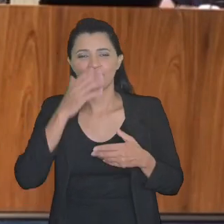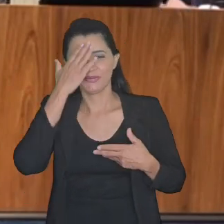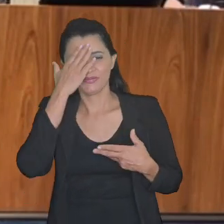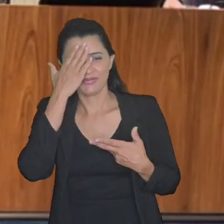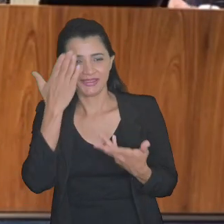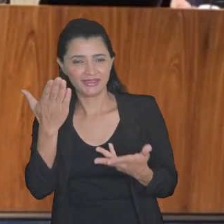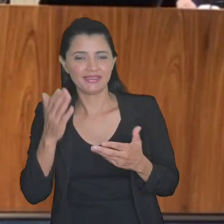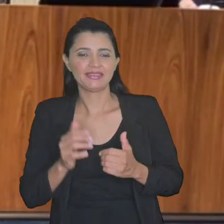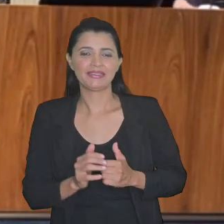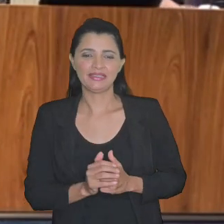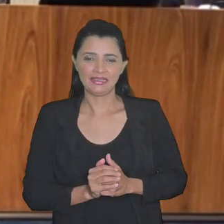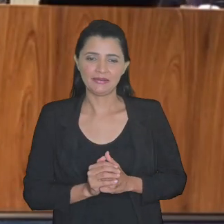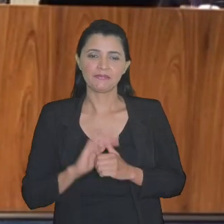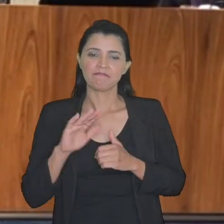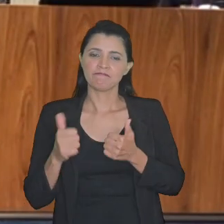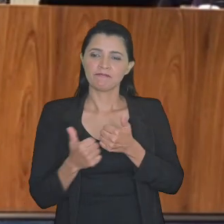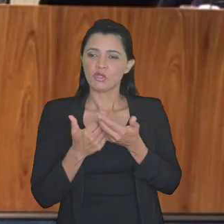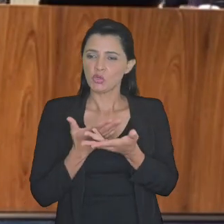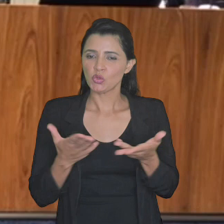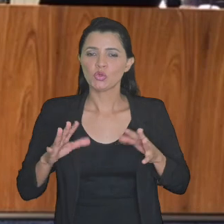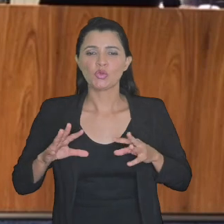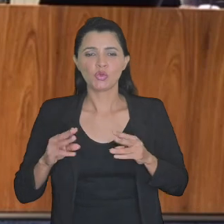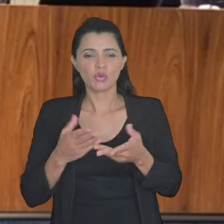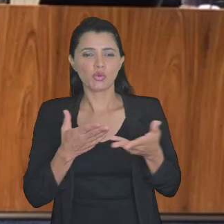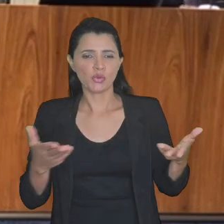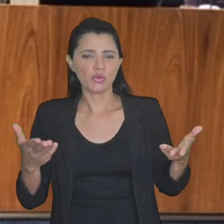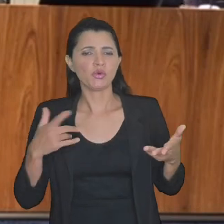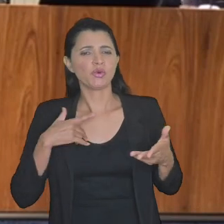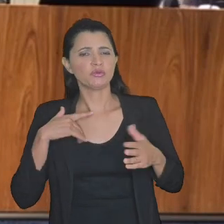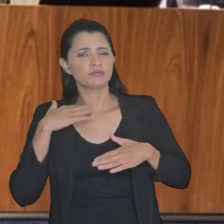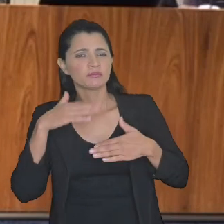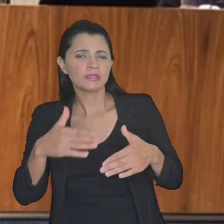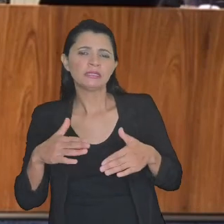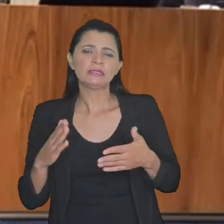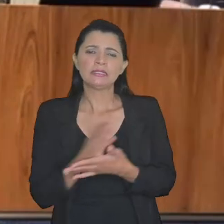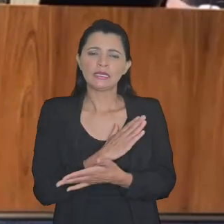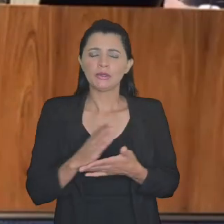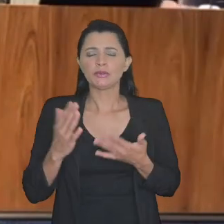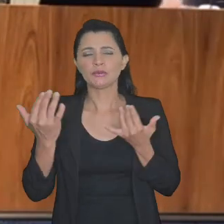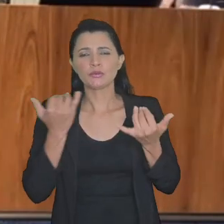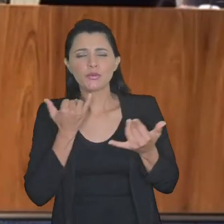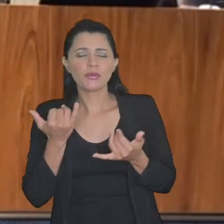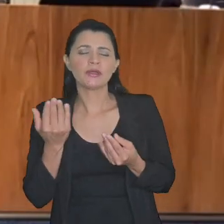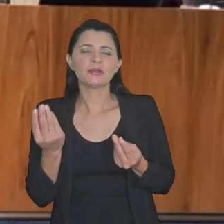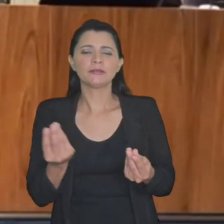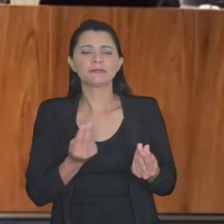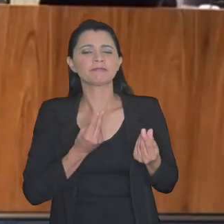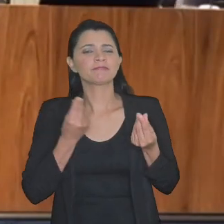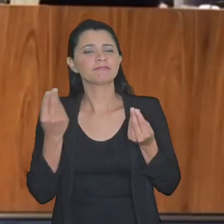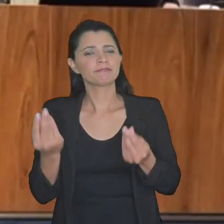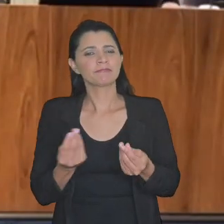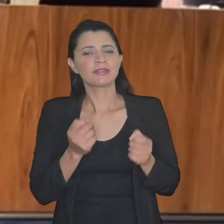quero agradecer a assistência de todos aqui foram passando algumas